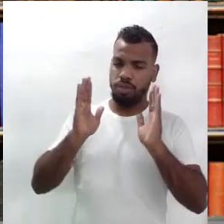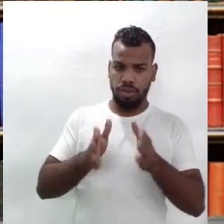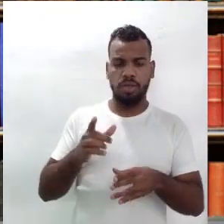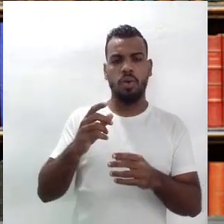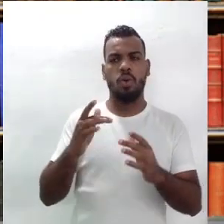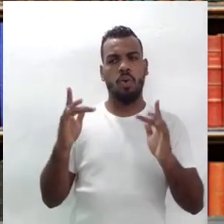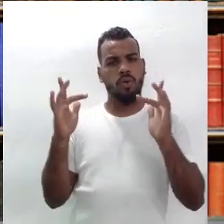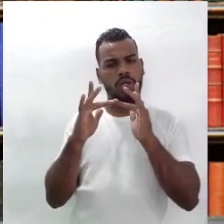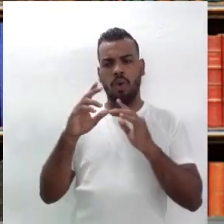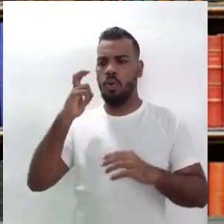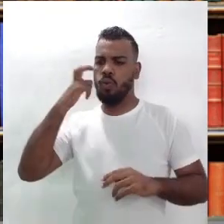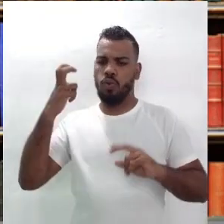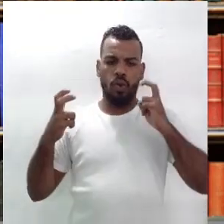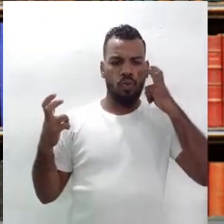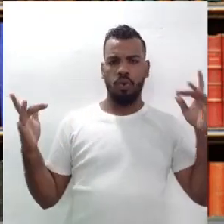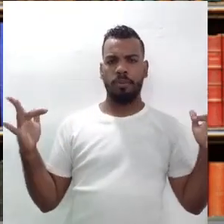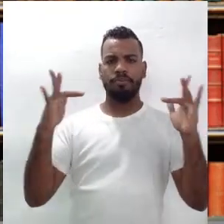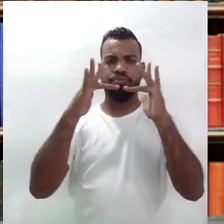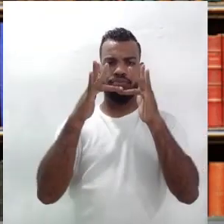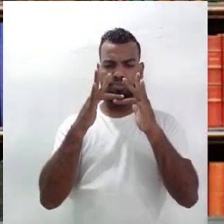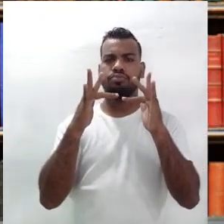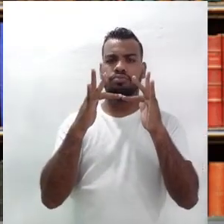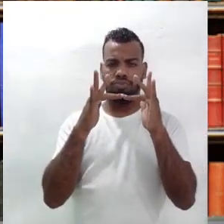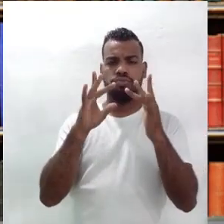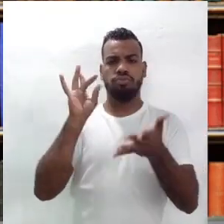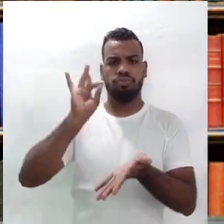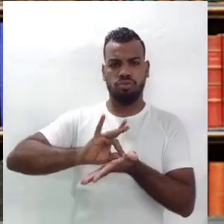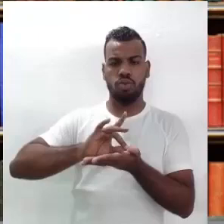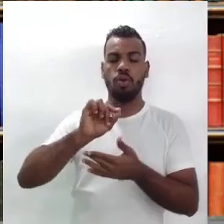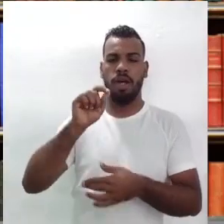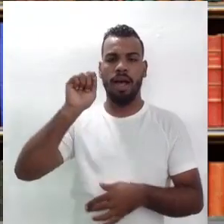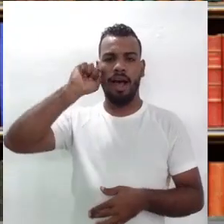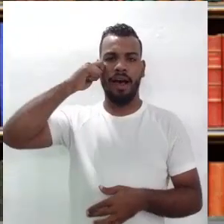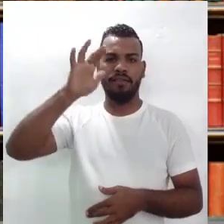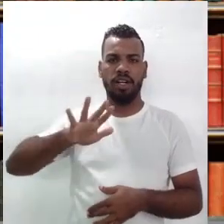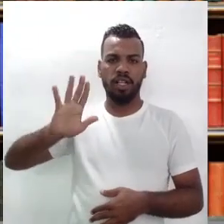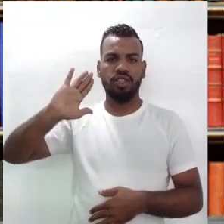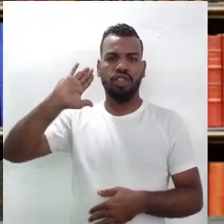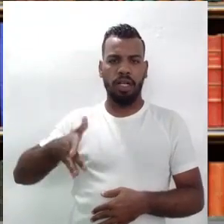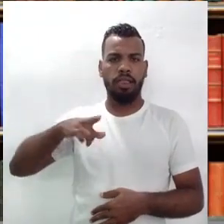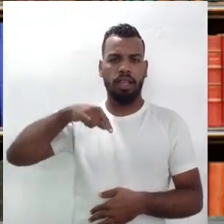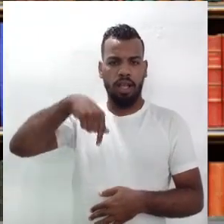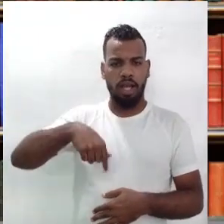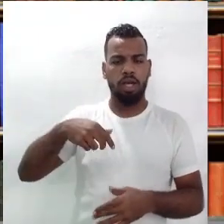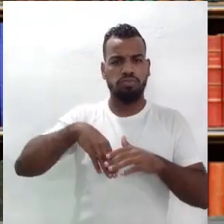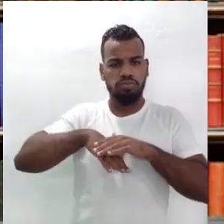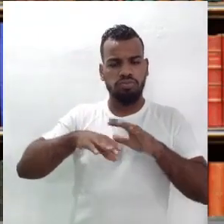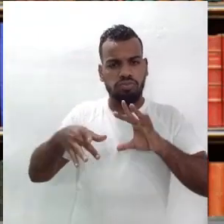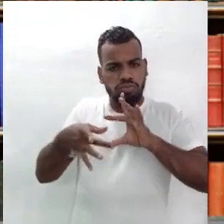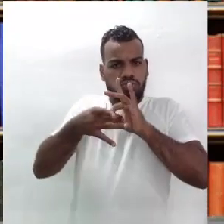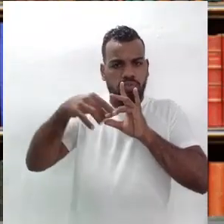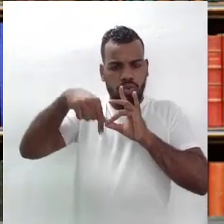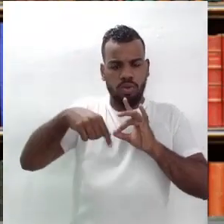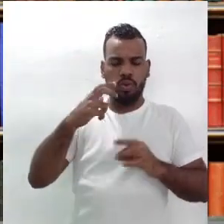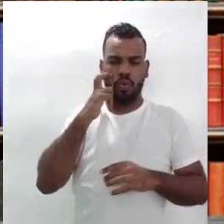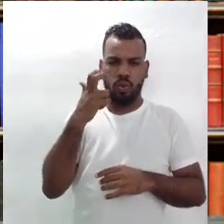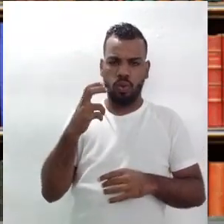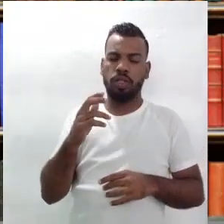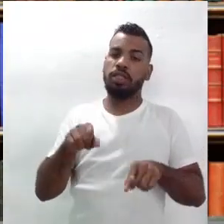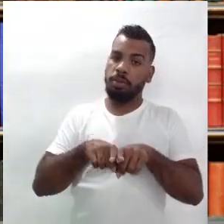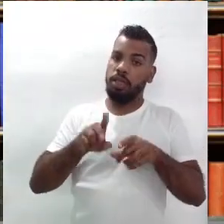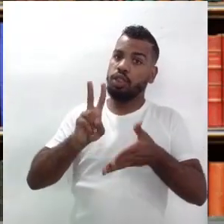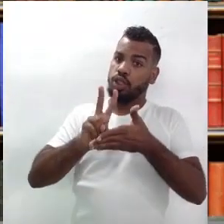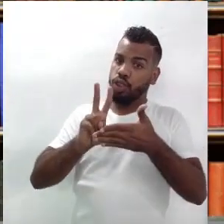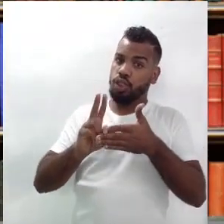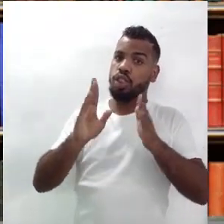culturas originárias, das africanas que já estavam enraizadas na nossa cultura, e a própria indígena, que